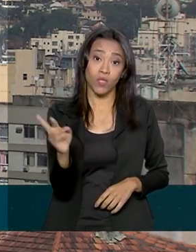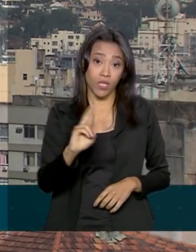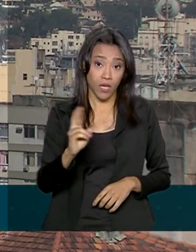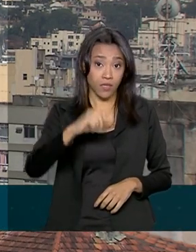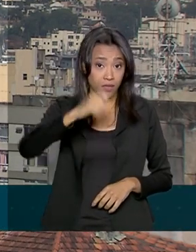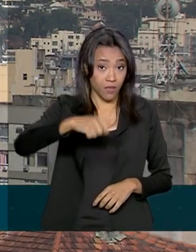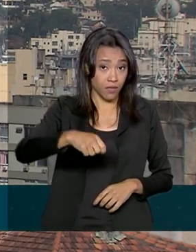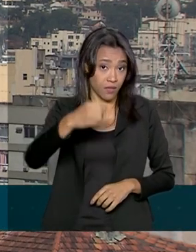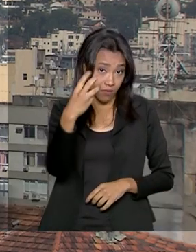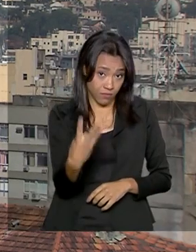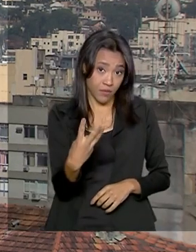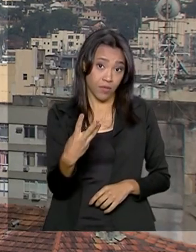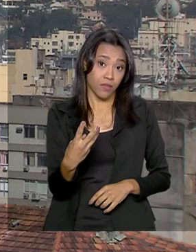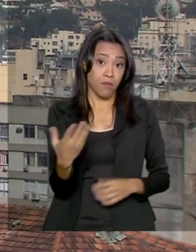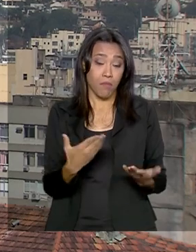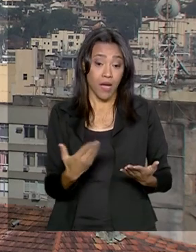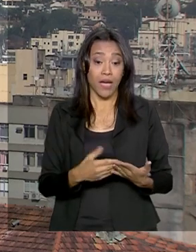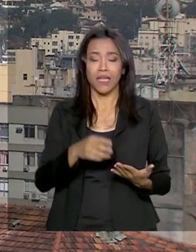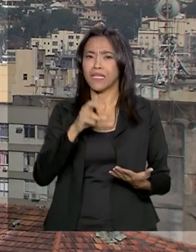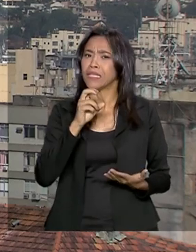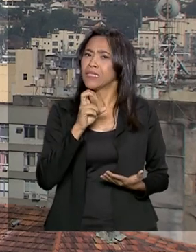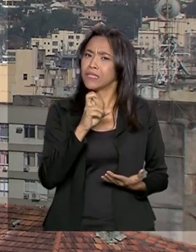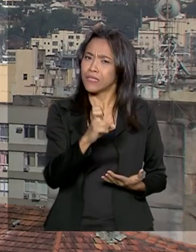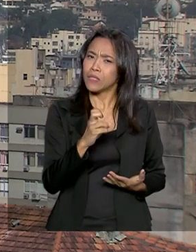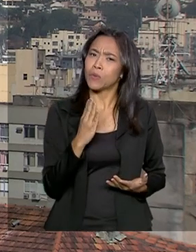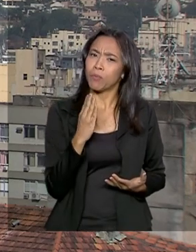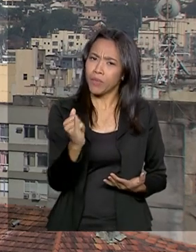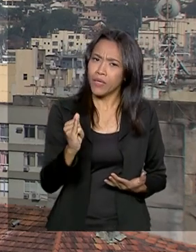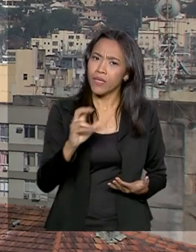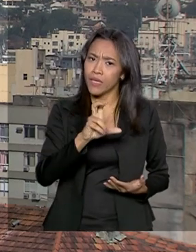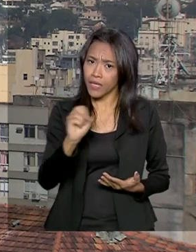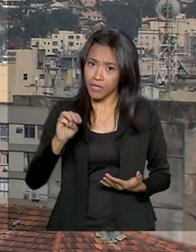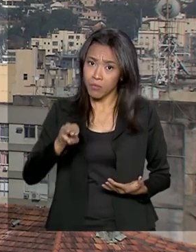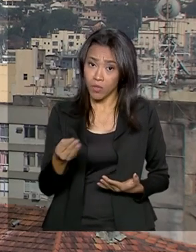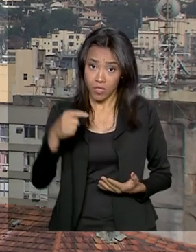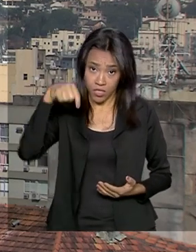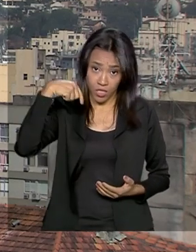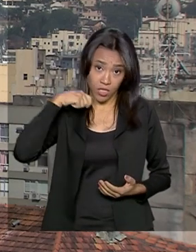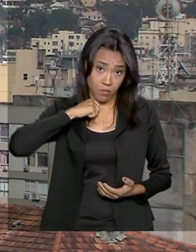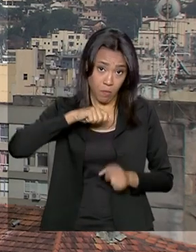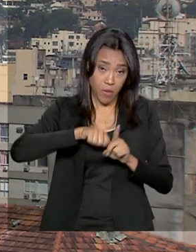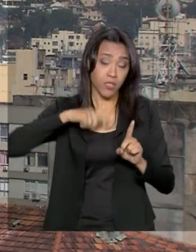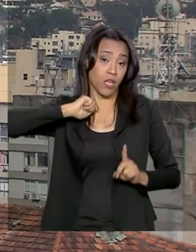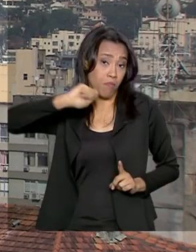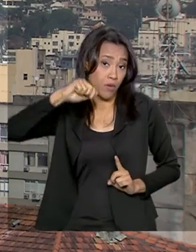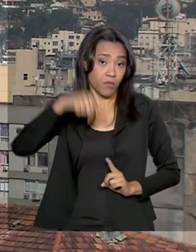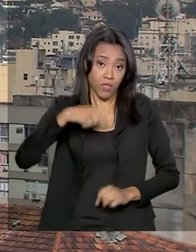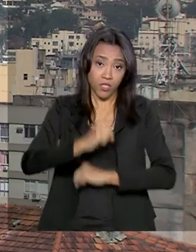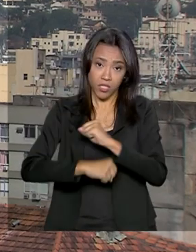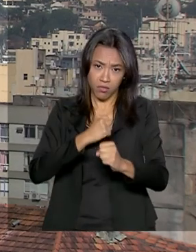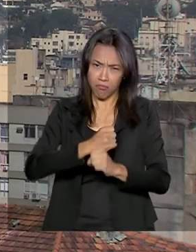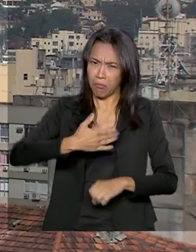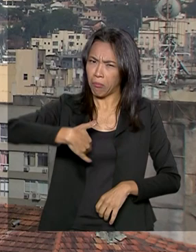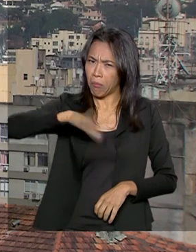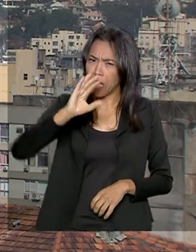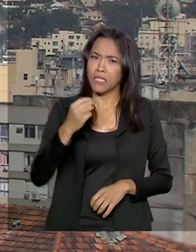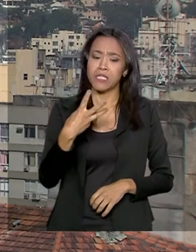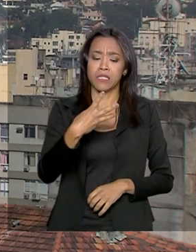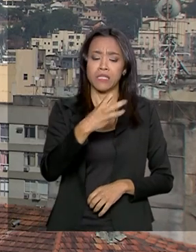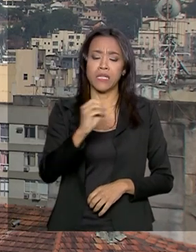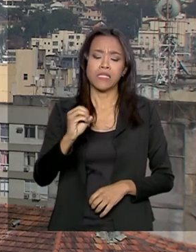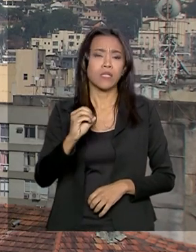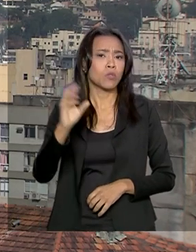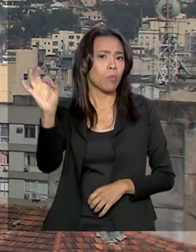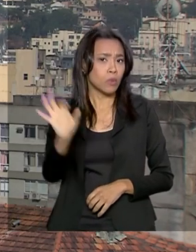2018 para R 5,5 bilhões de abril a junho deste ano. Um crescimento, como você disse, de mais de 300%.